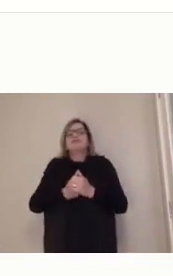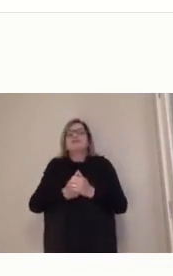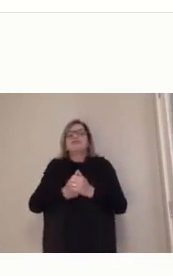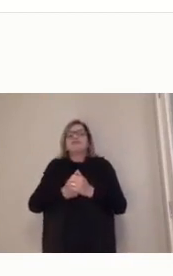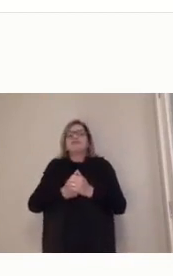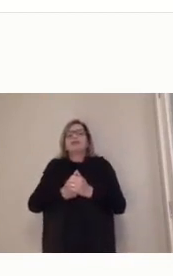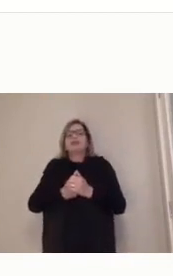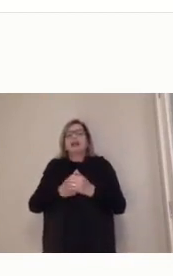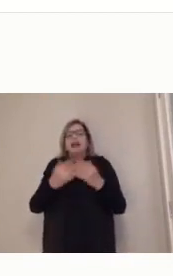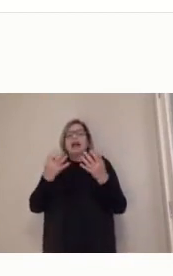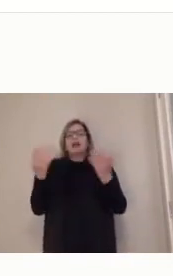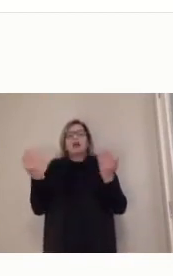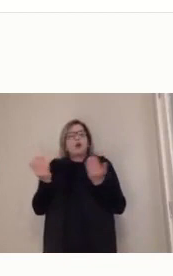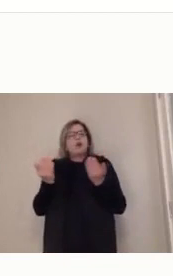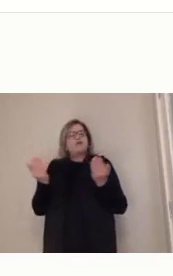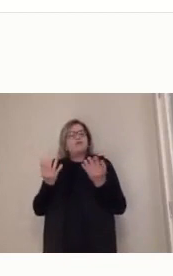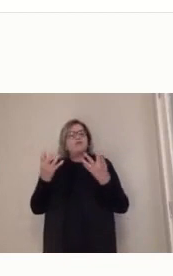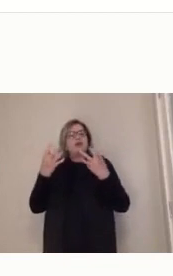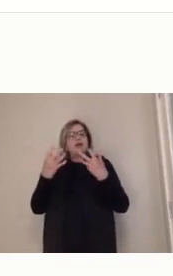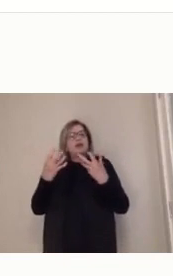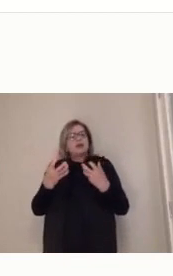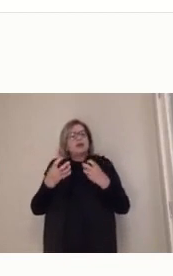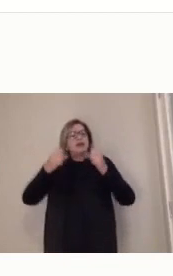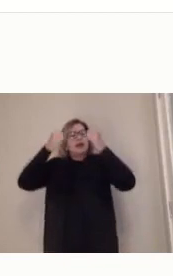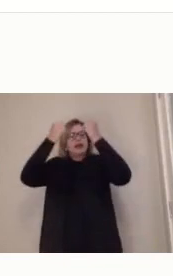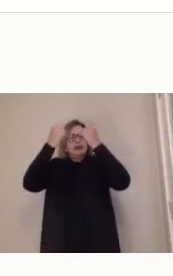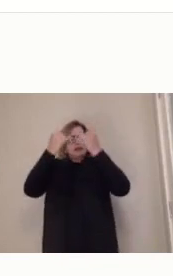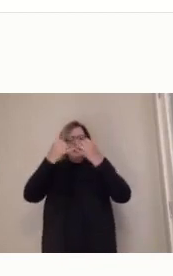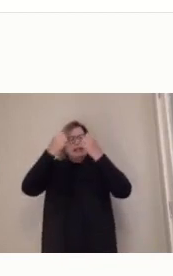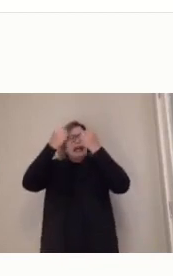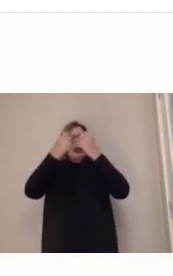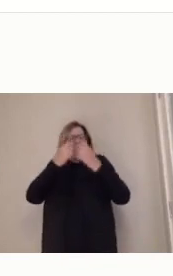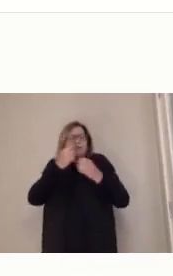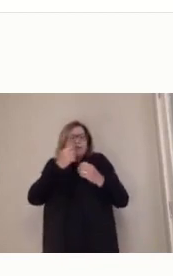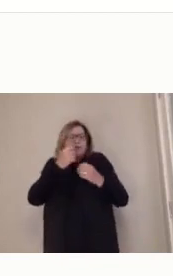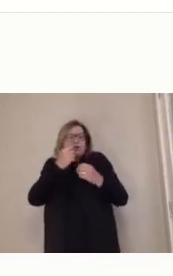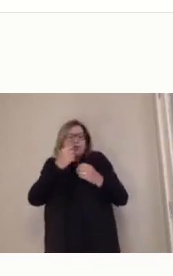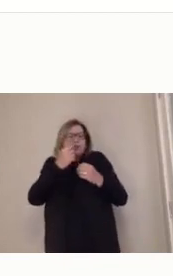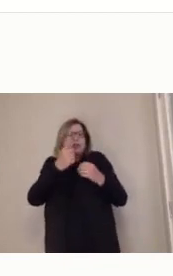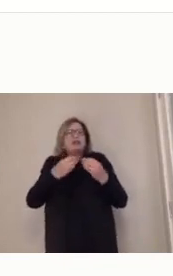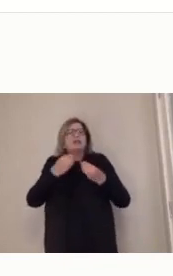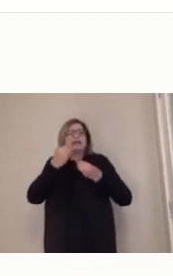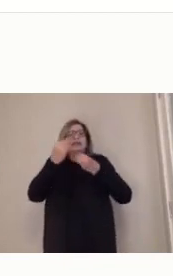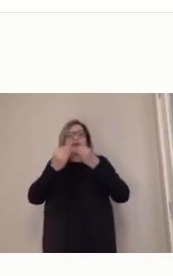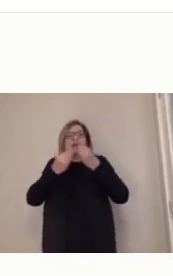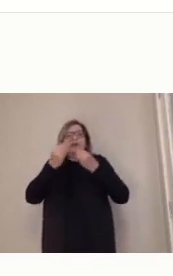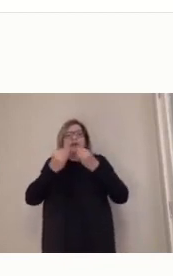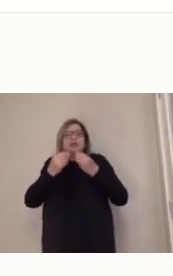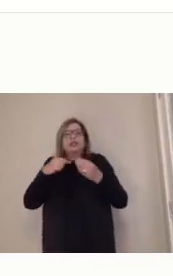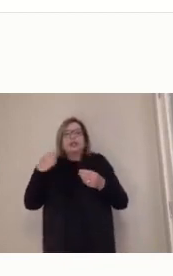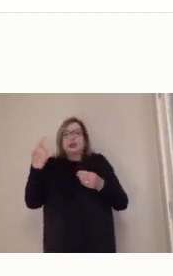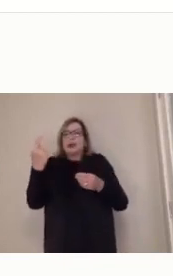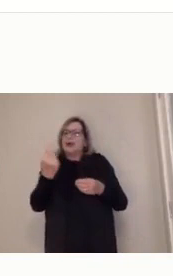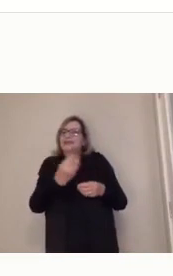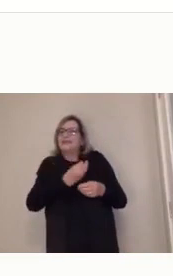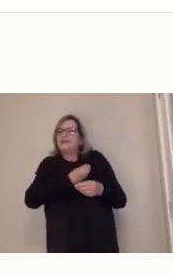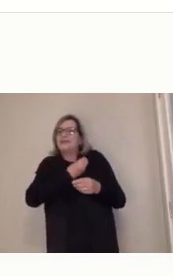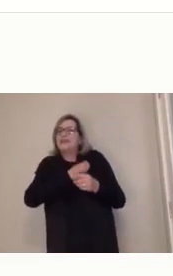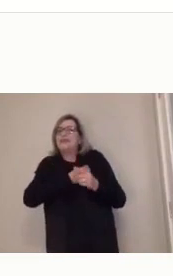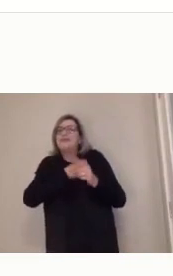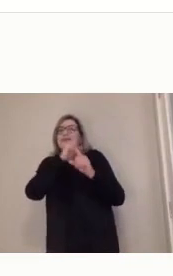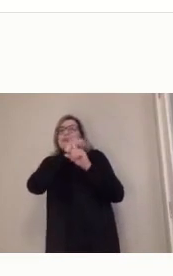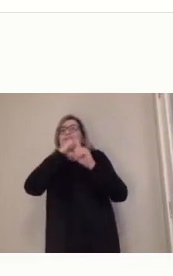pouquinho para vocês, e vocês já devem ter ouvido bastante em relação a isso, que a gente vive numa sociedade em rede, né,